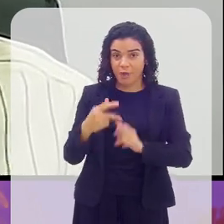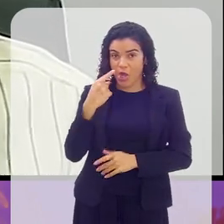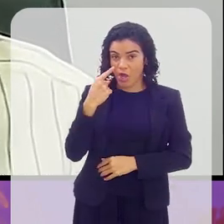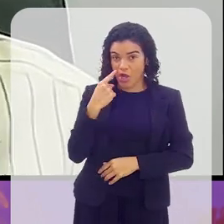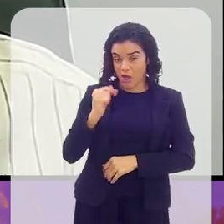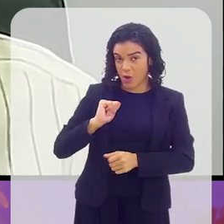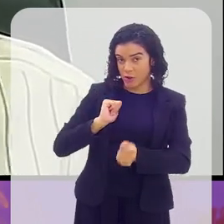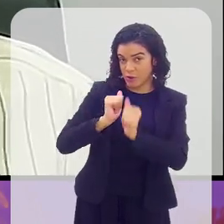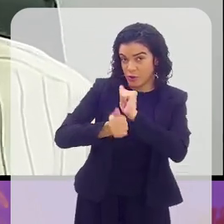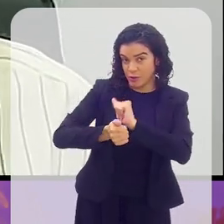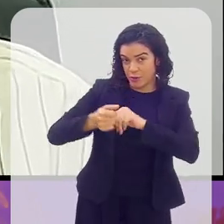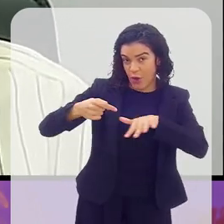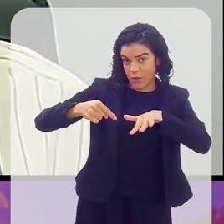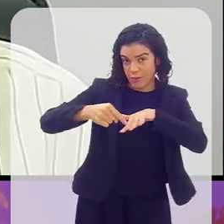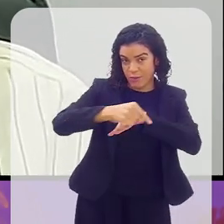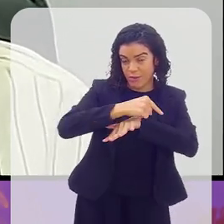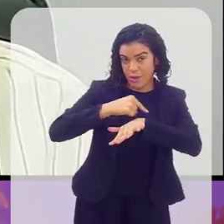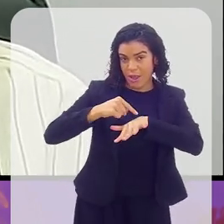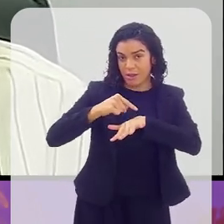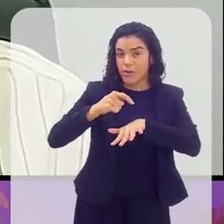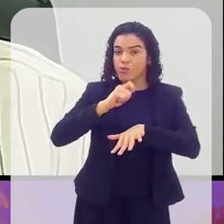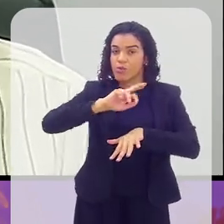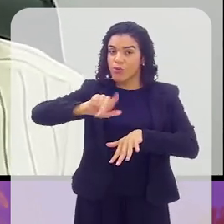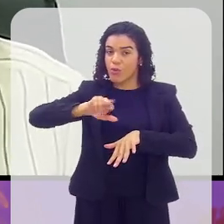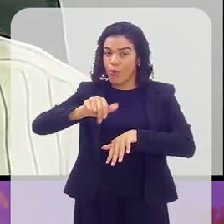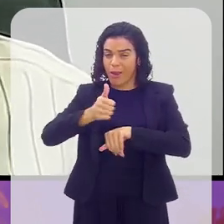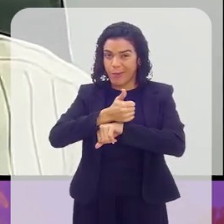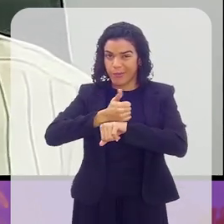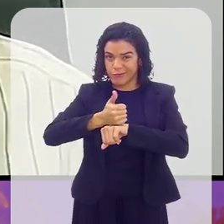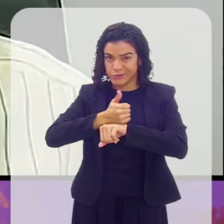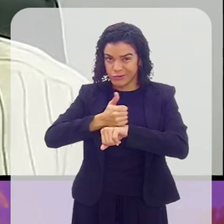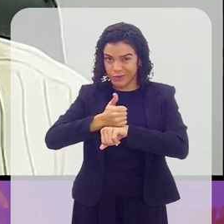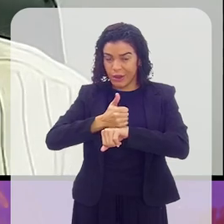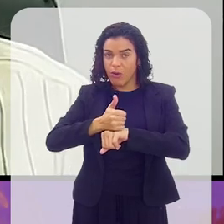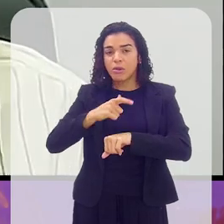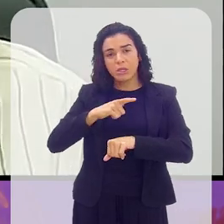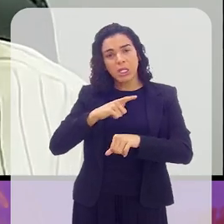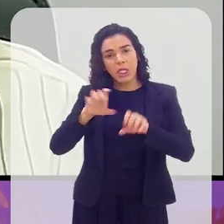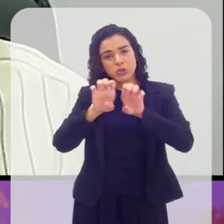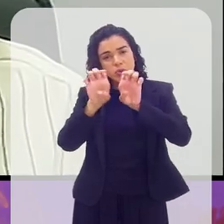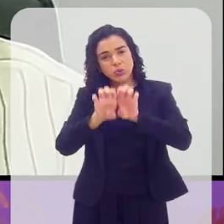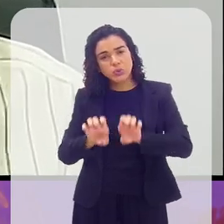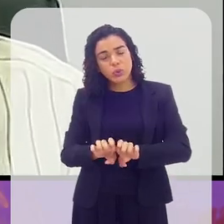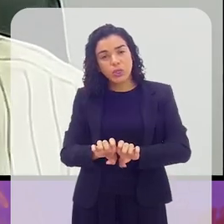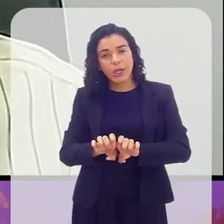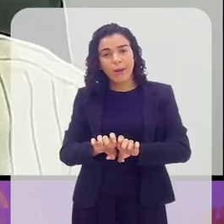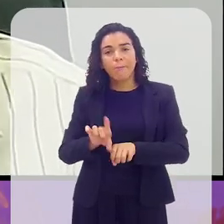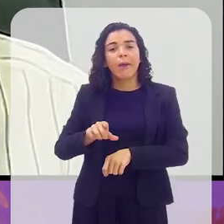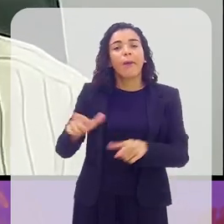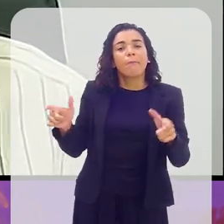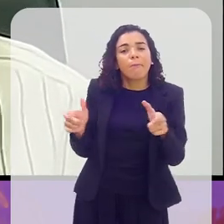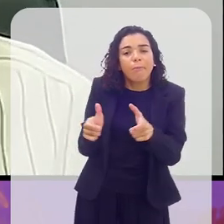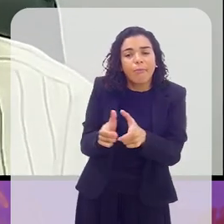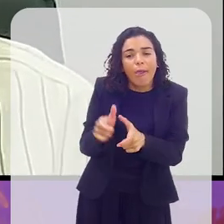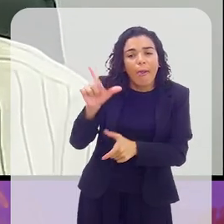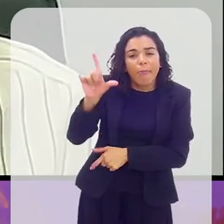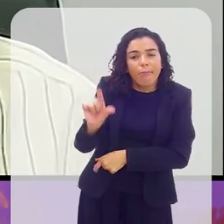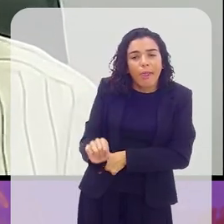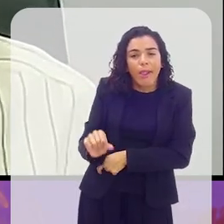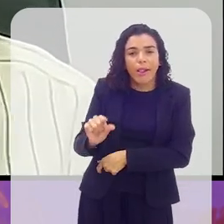armadores que já têm essa estrutura internacional, mas talvez tenham menos